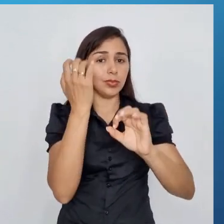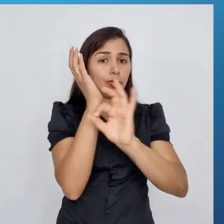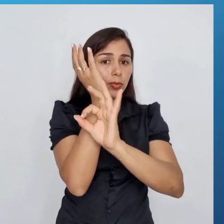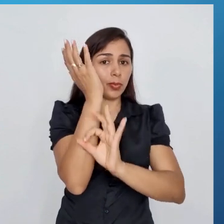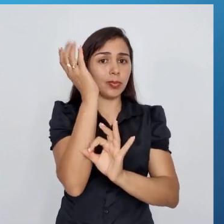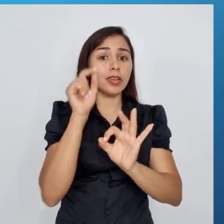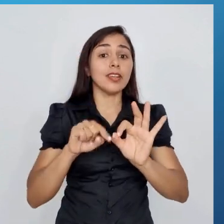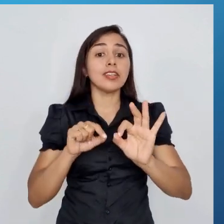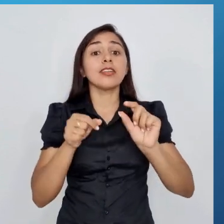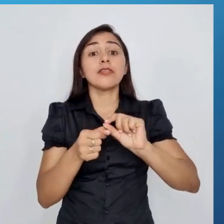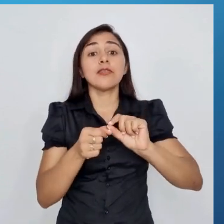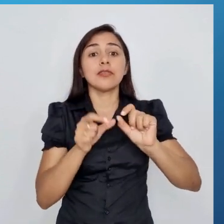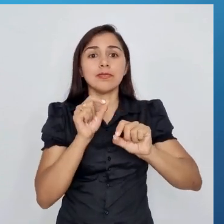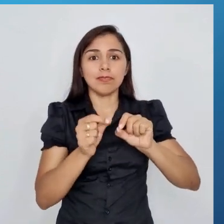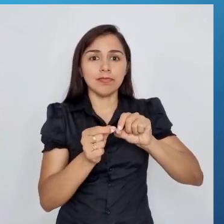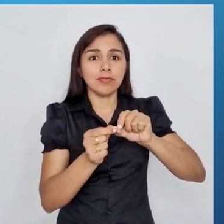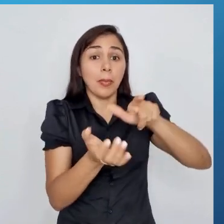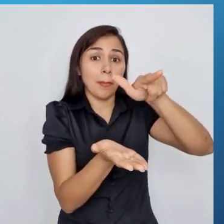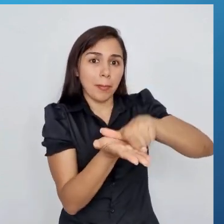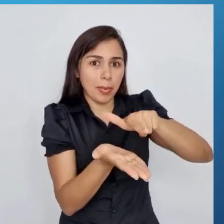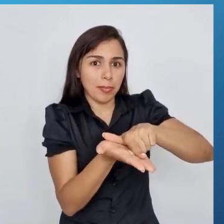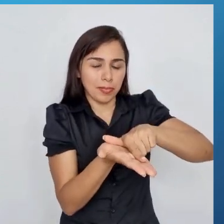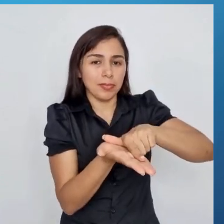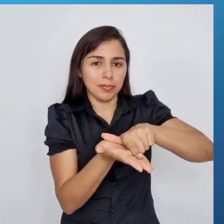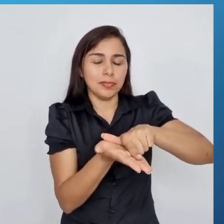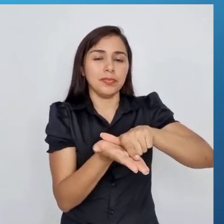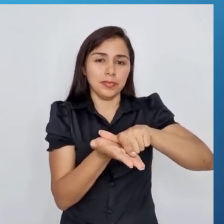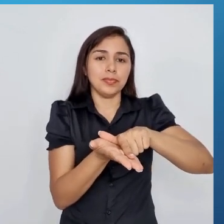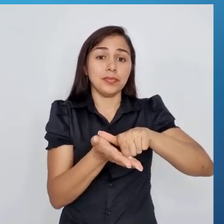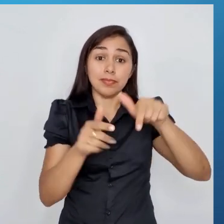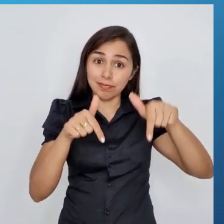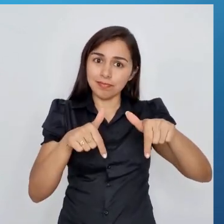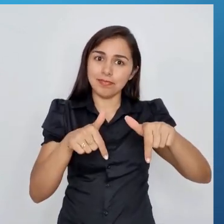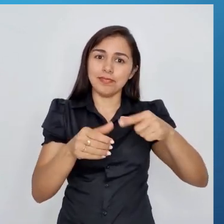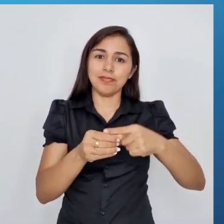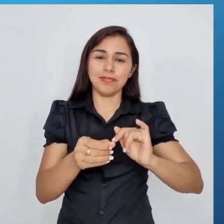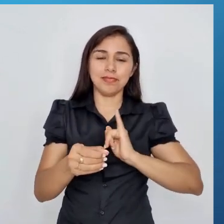produz celulose, que produz papel, aqui na nossa cidade.